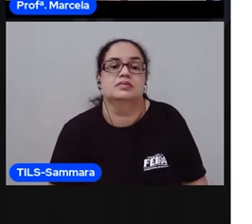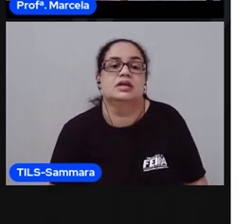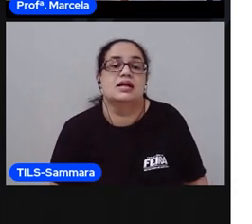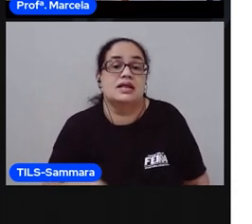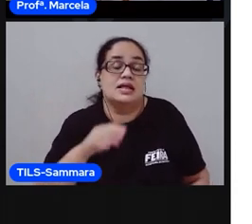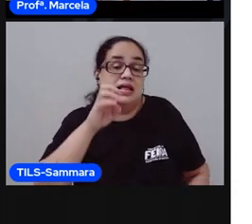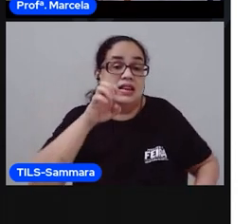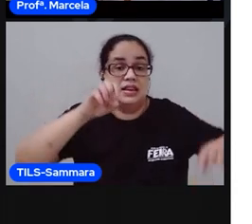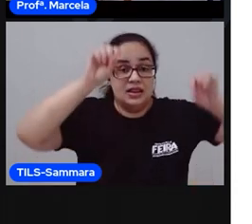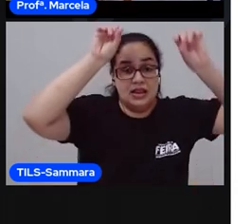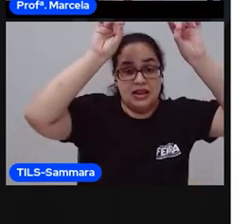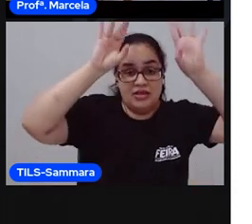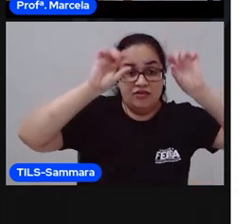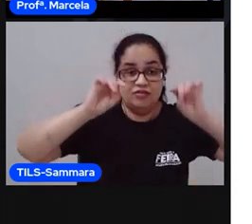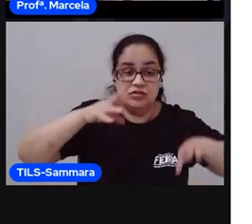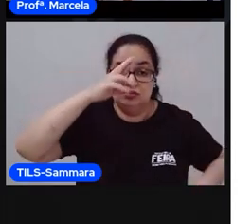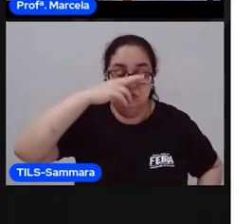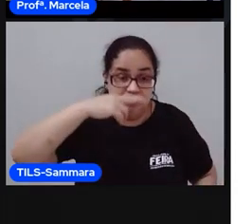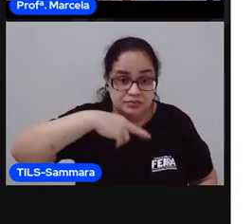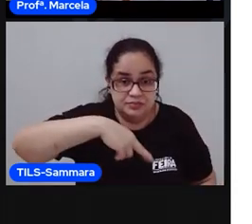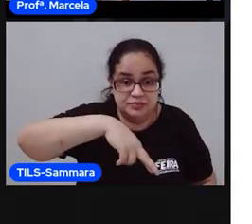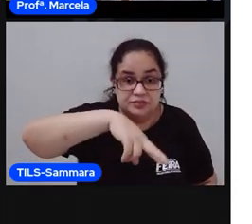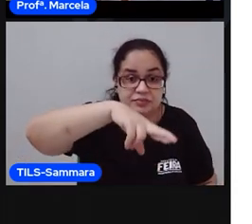Elegante. Elefante.